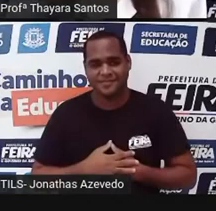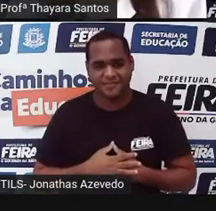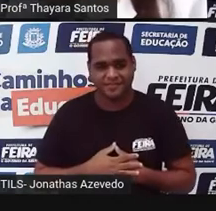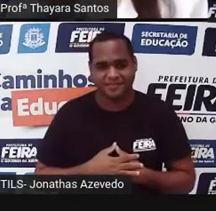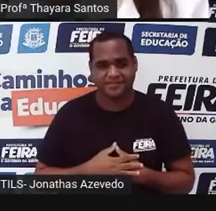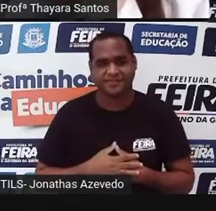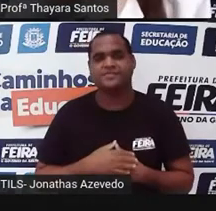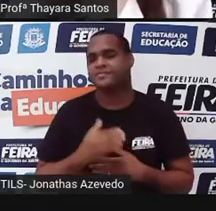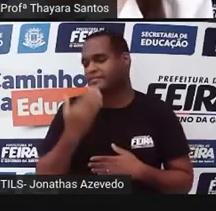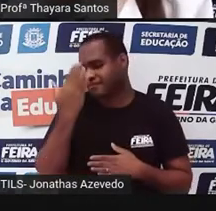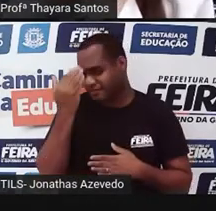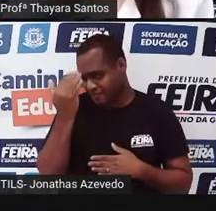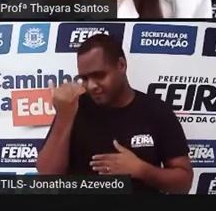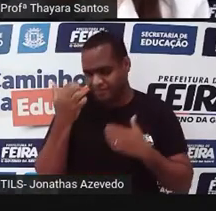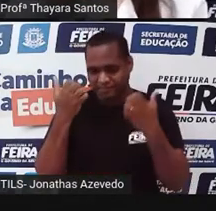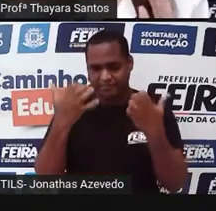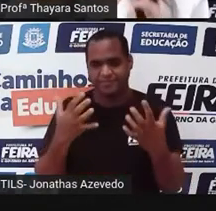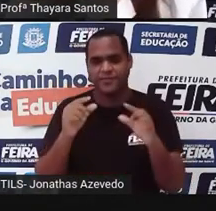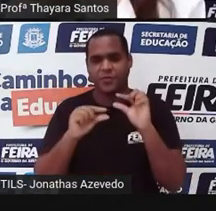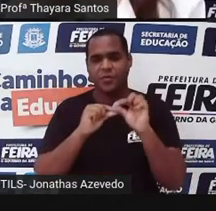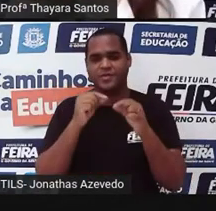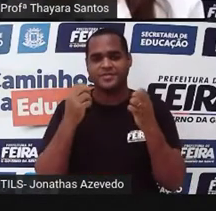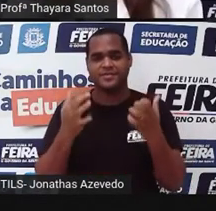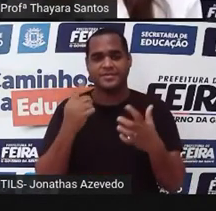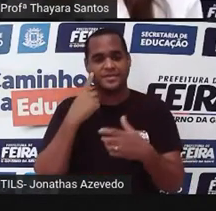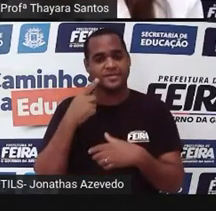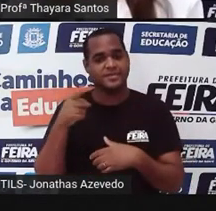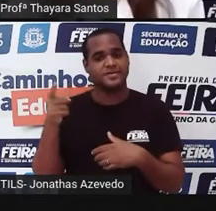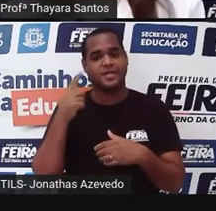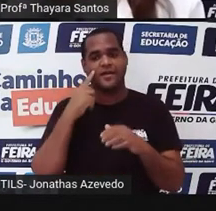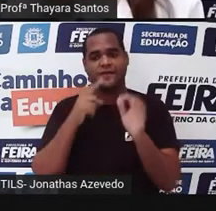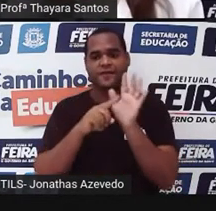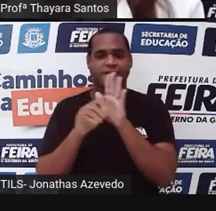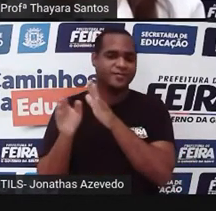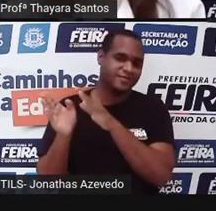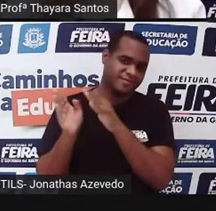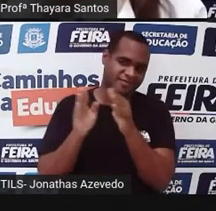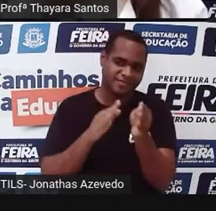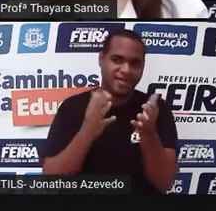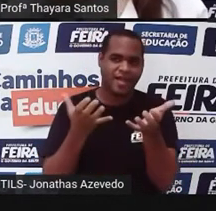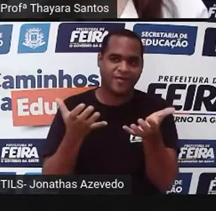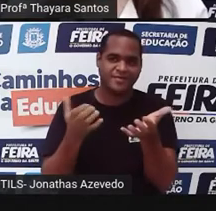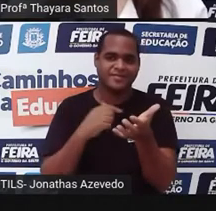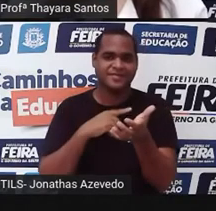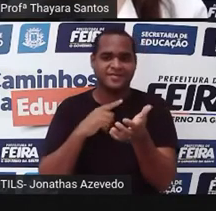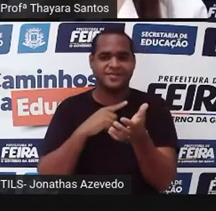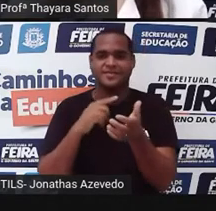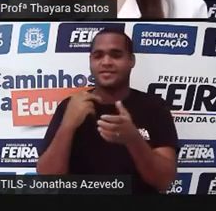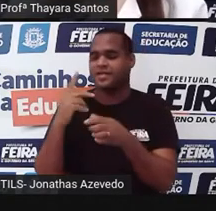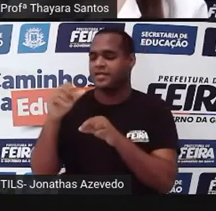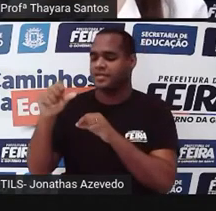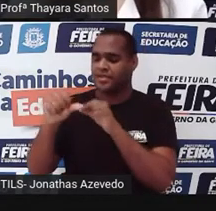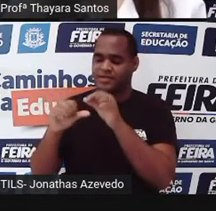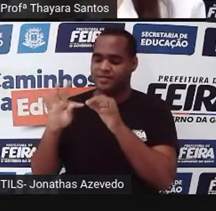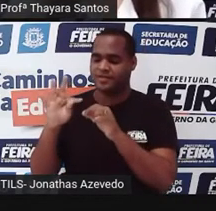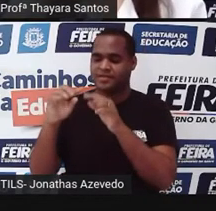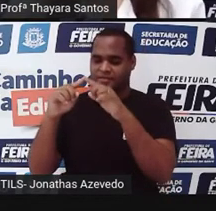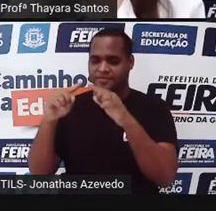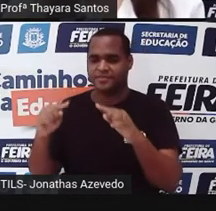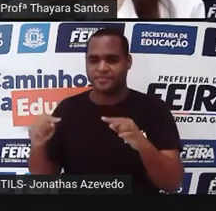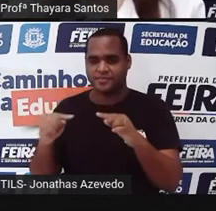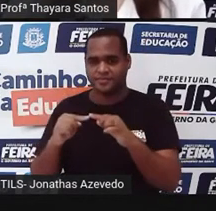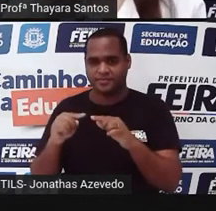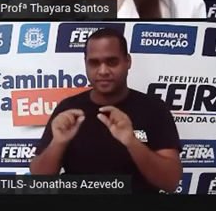E para saber um pouquinho mais sobre isso, a gente vai ver esse vídeo aqui agora, sobre os transgênicos na alimentação. Quais são os